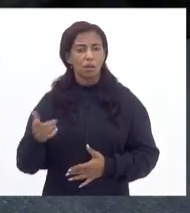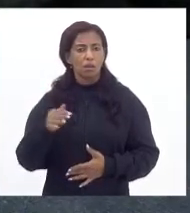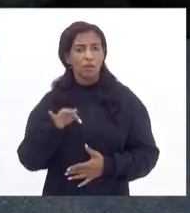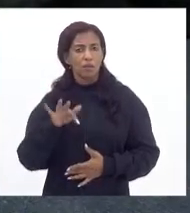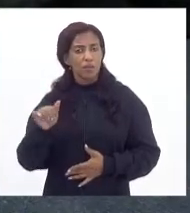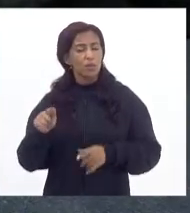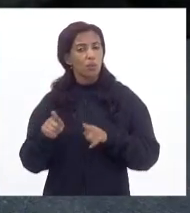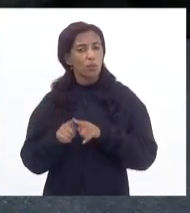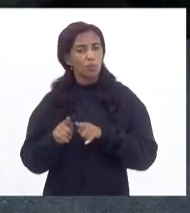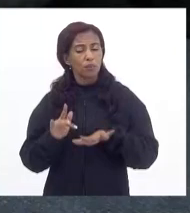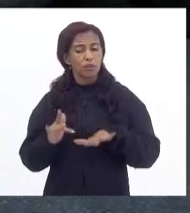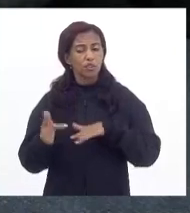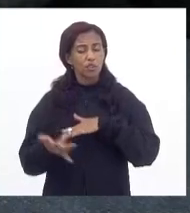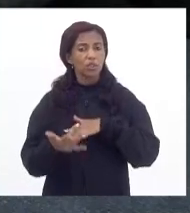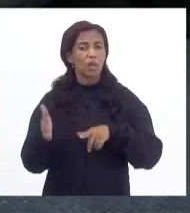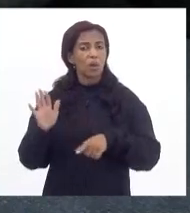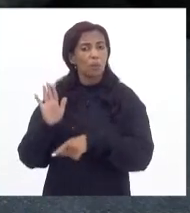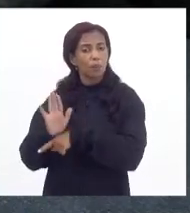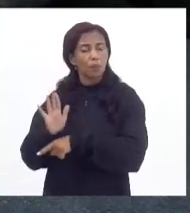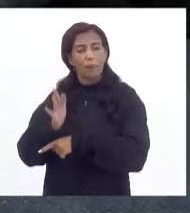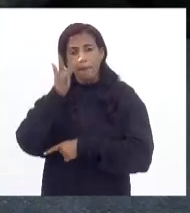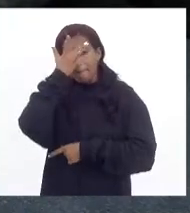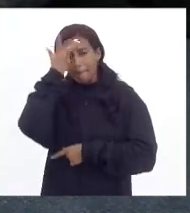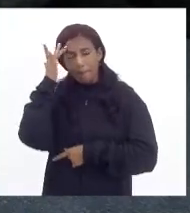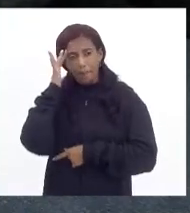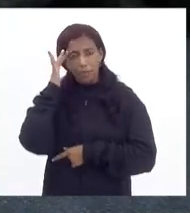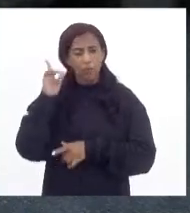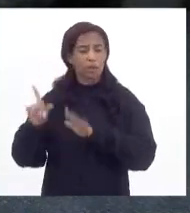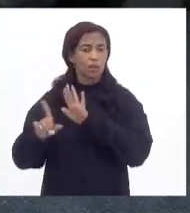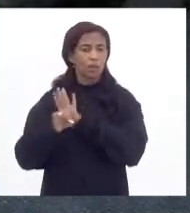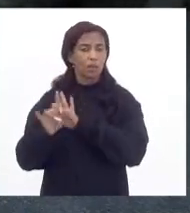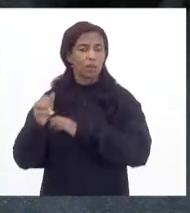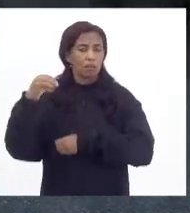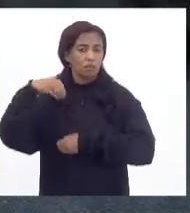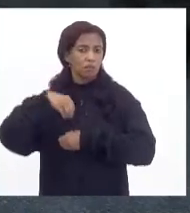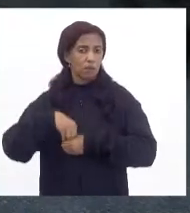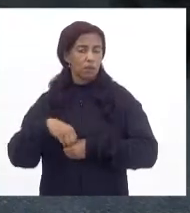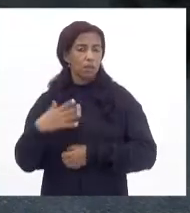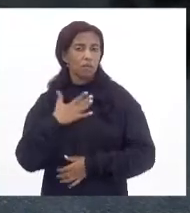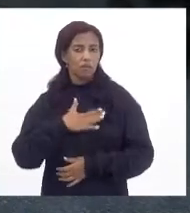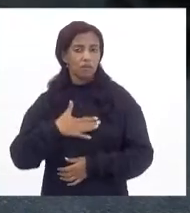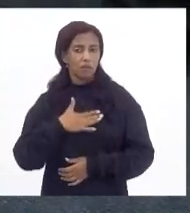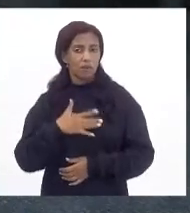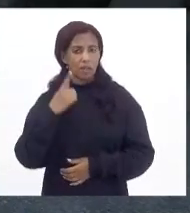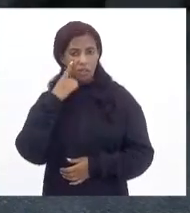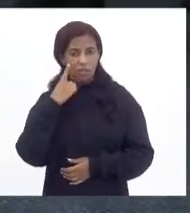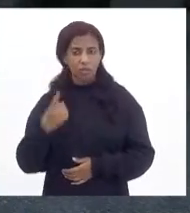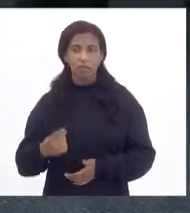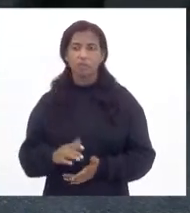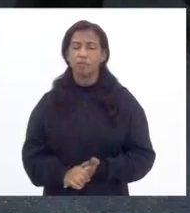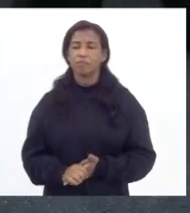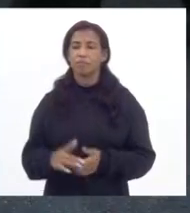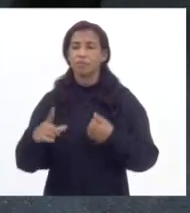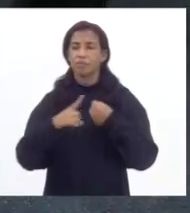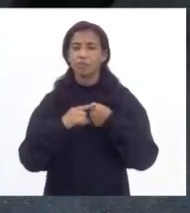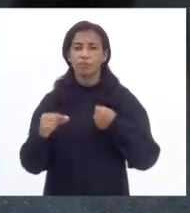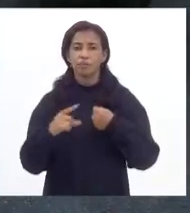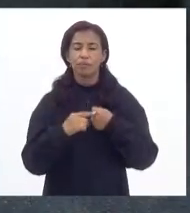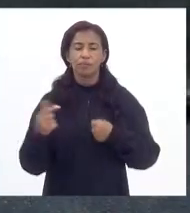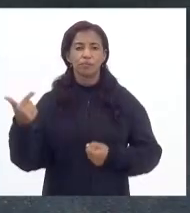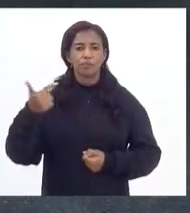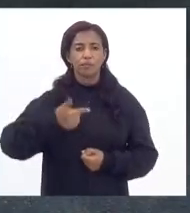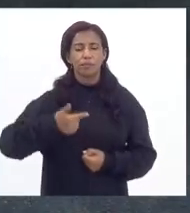como digital, para atendimento dos cidadãos abrangidos por essa lei. E também fiquei muito feliz de ver que no artigo 2º,